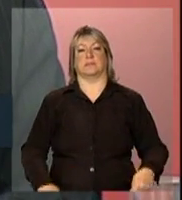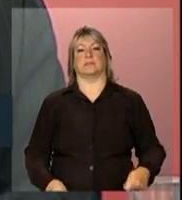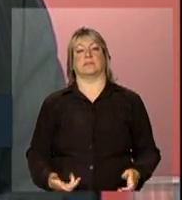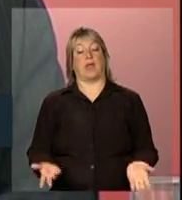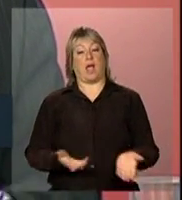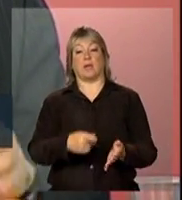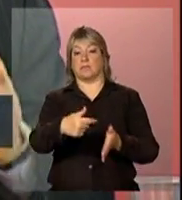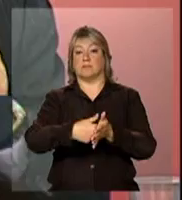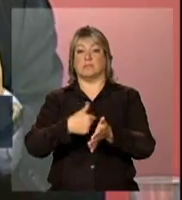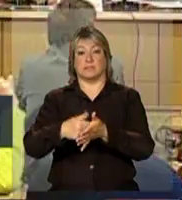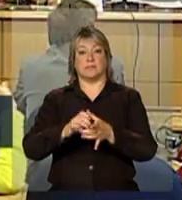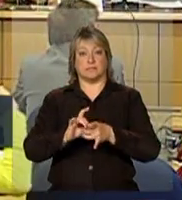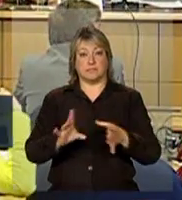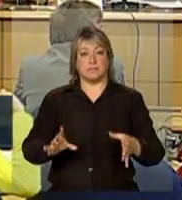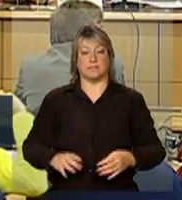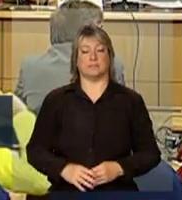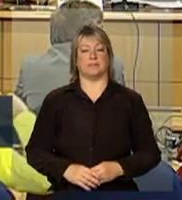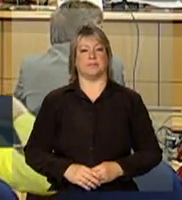para as perguntas. isso?